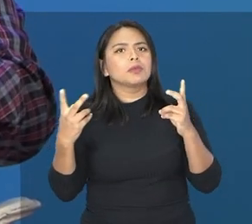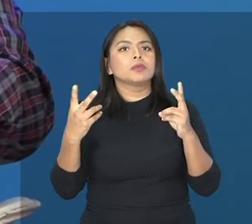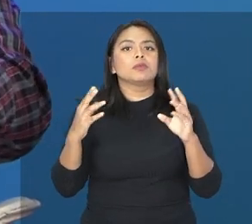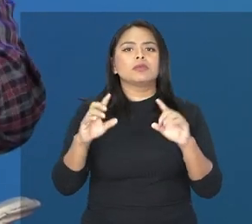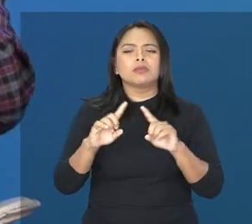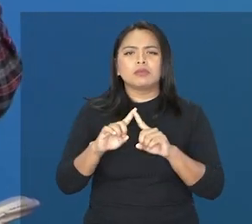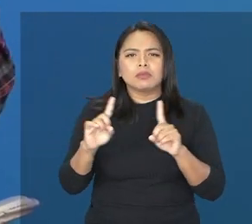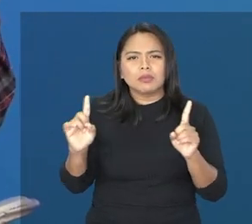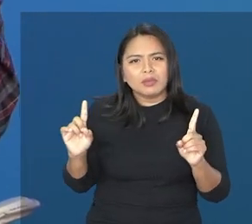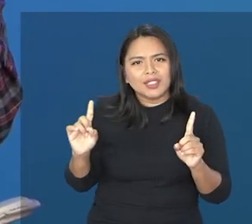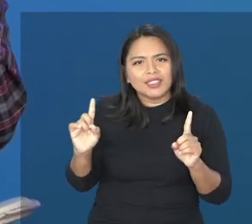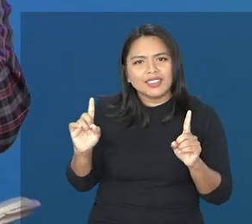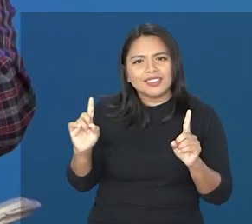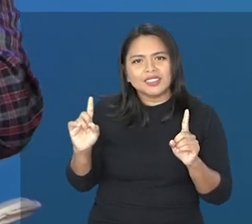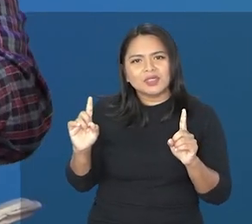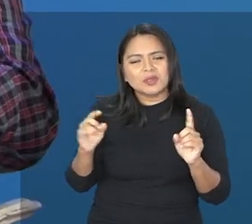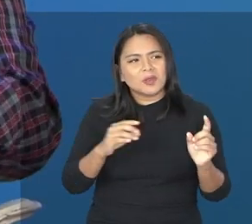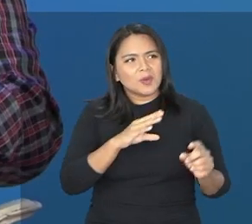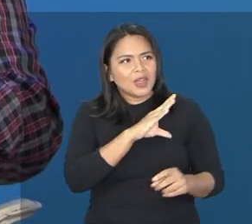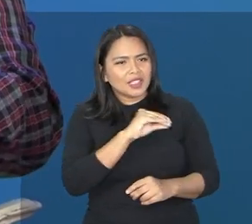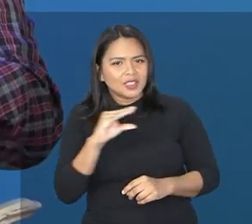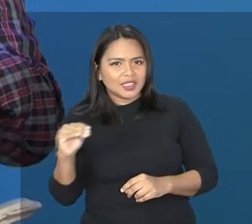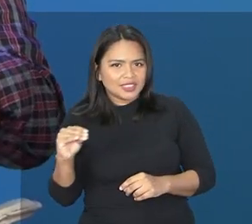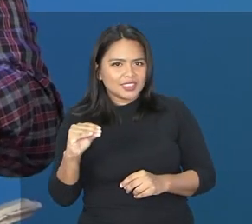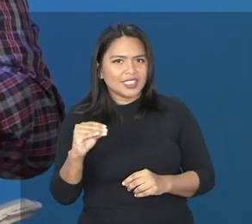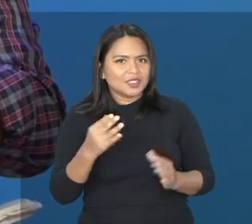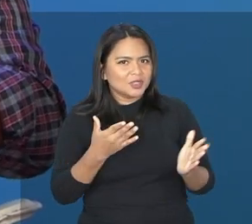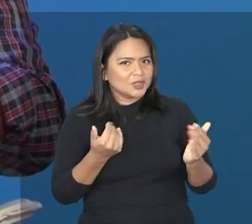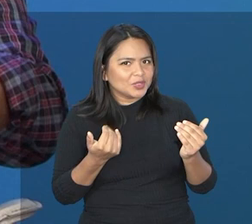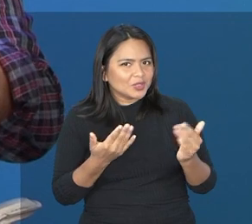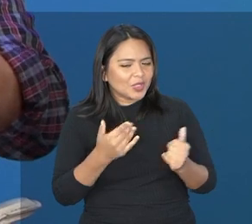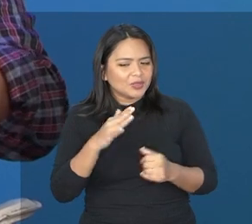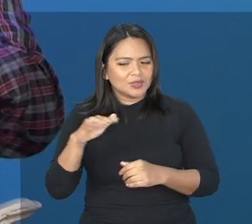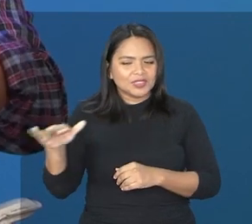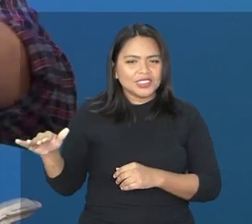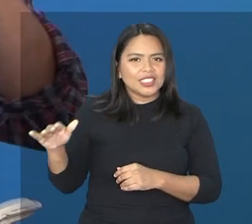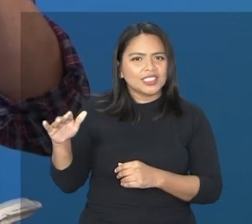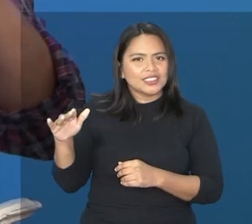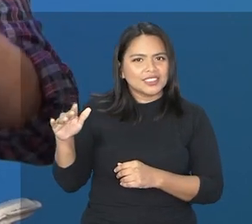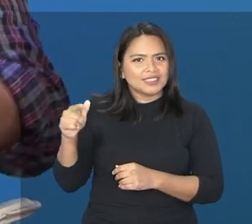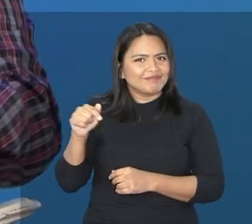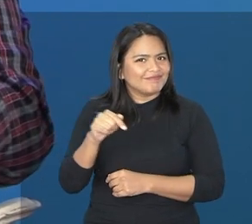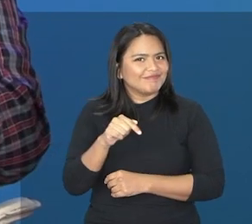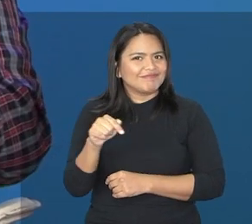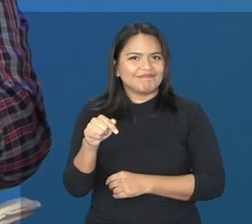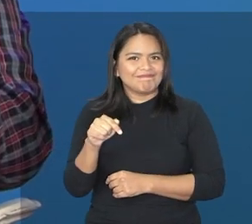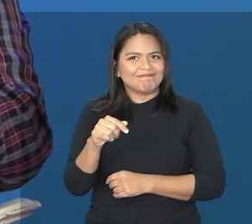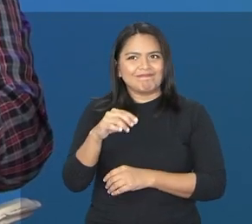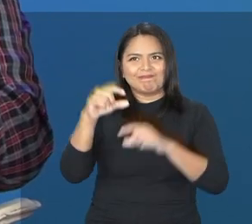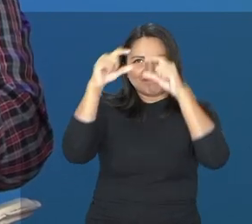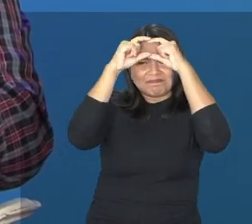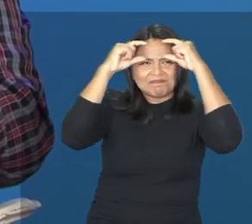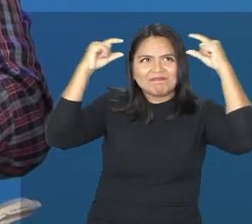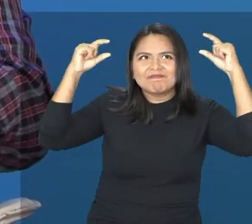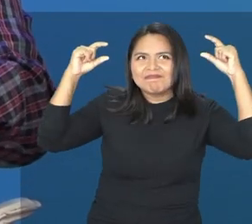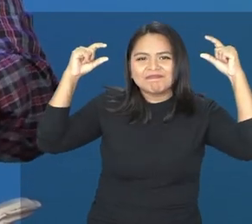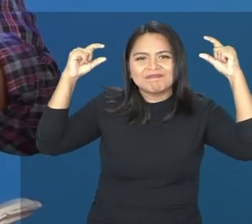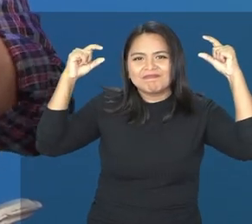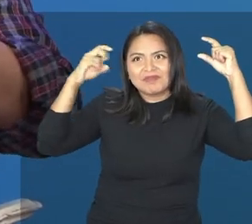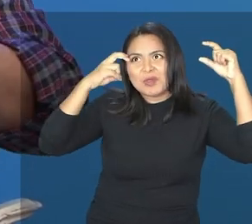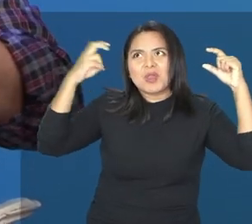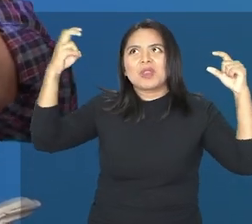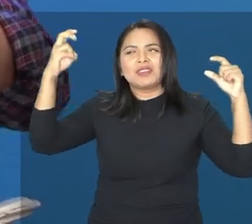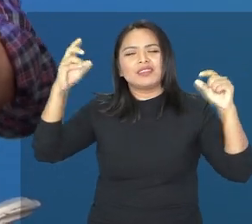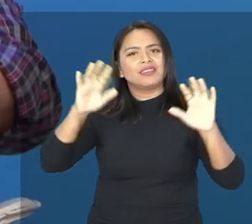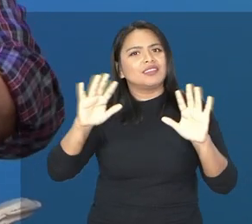você percebe logo. Mas uma criança, uma adolescente, um jovem superdotado, ele não vem inscrito na testa que ele é superdotado. Então,